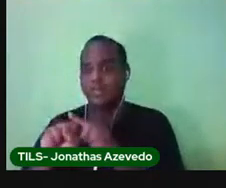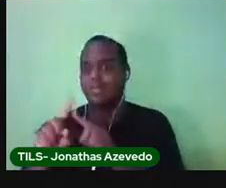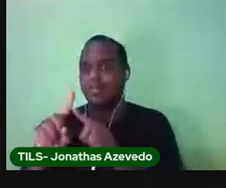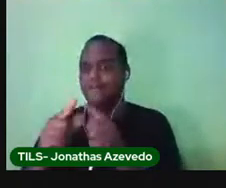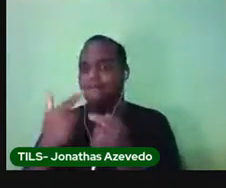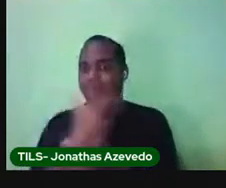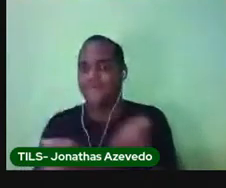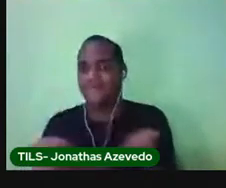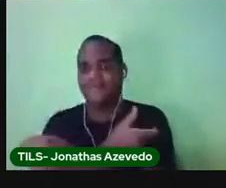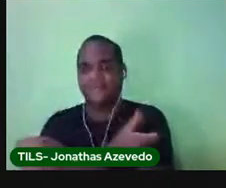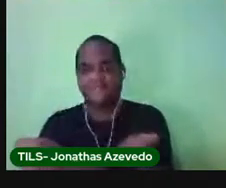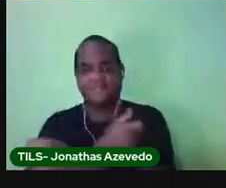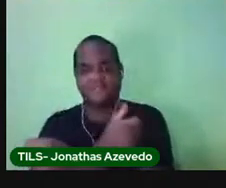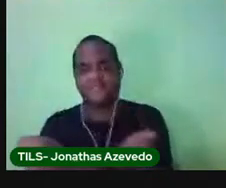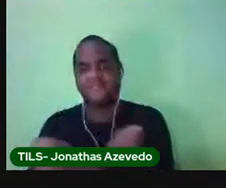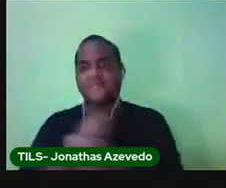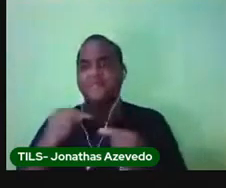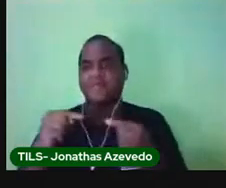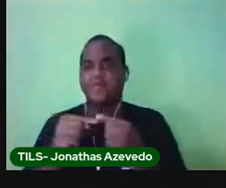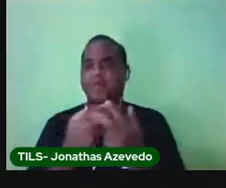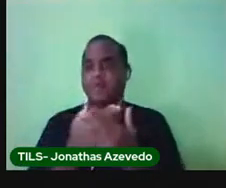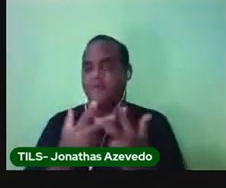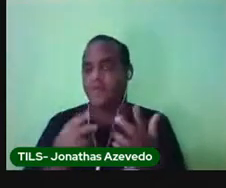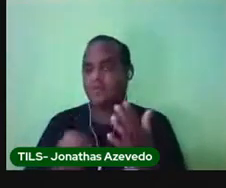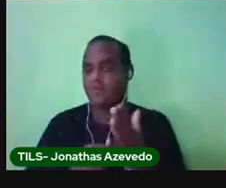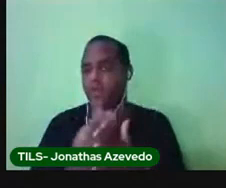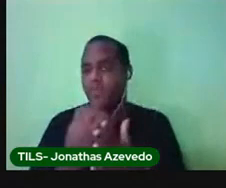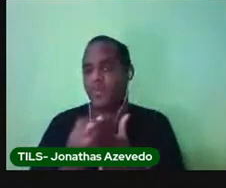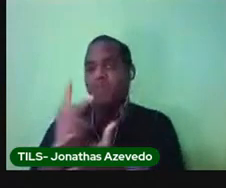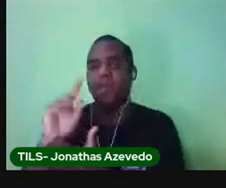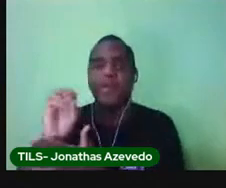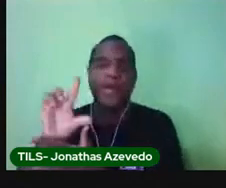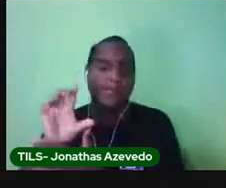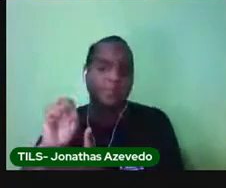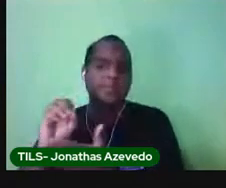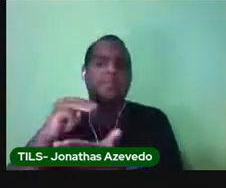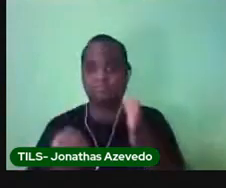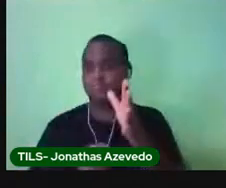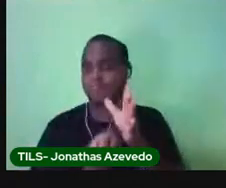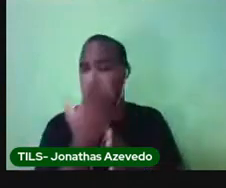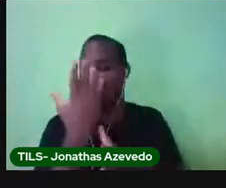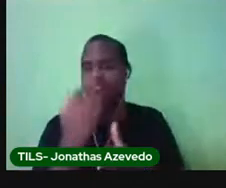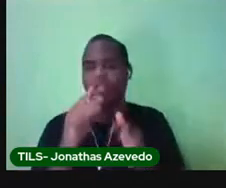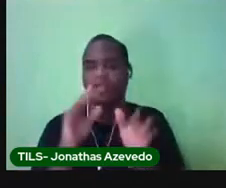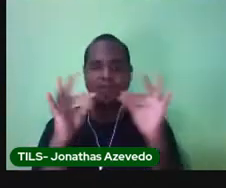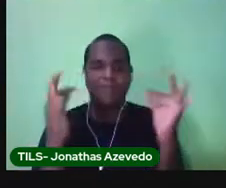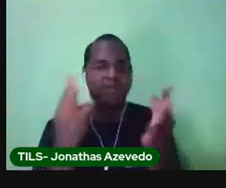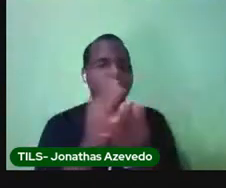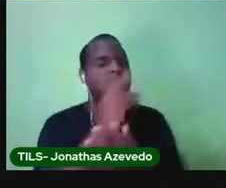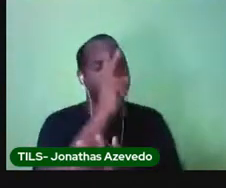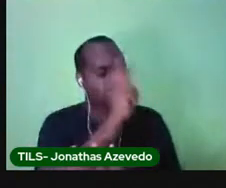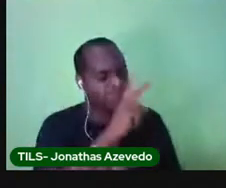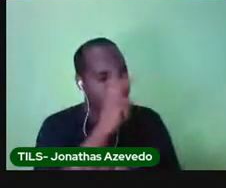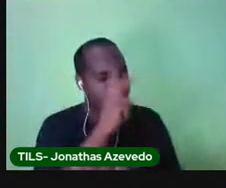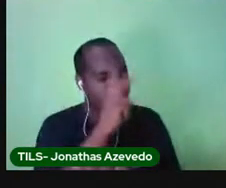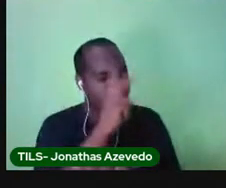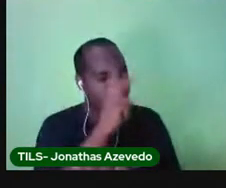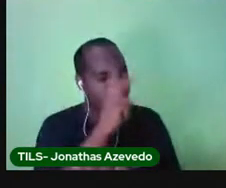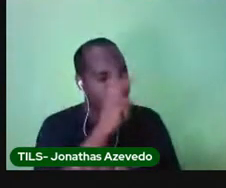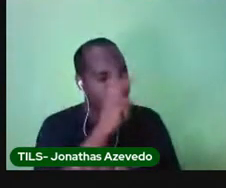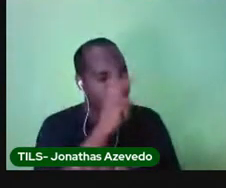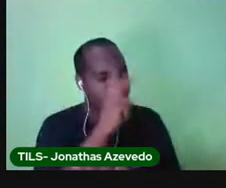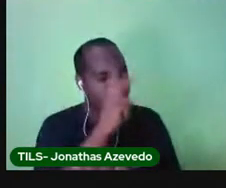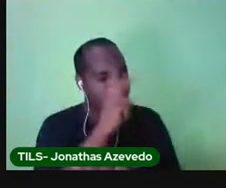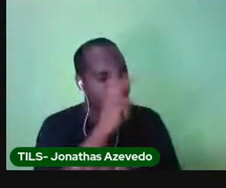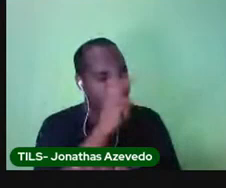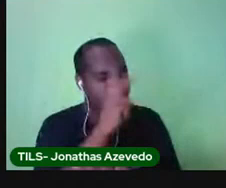realizada pelo Ministério da Saúde. Eu fui criado para lembrar as famílias que vacinar é um